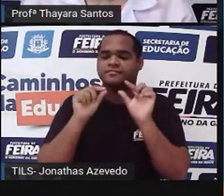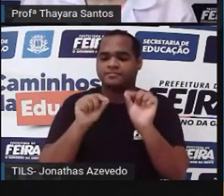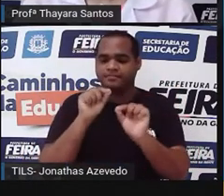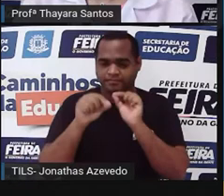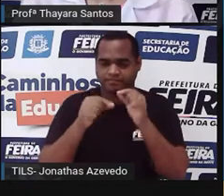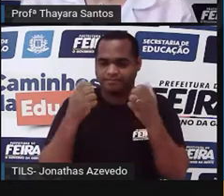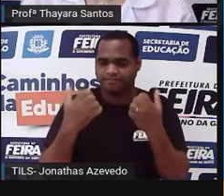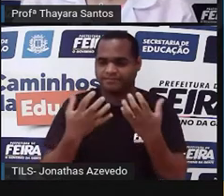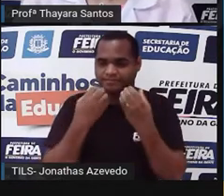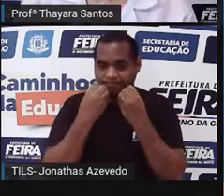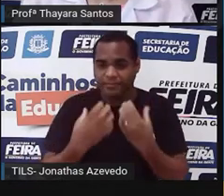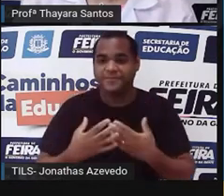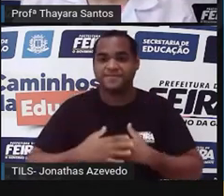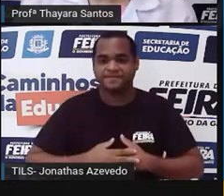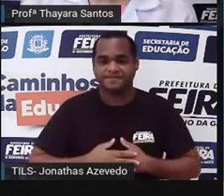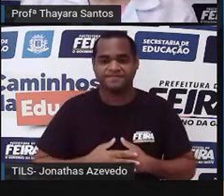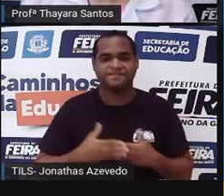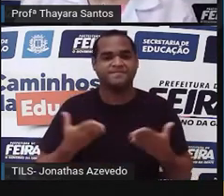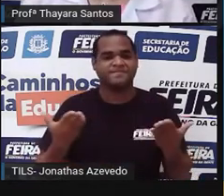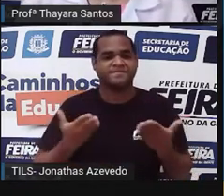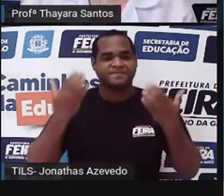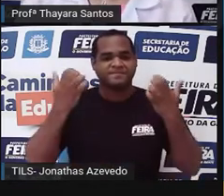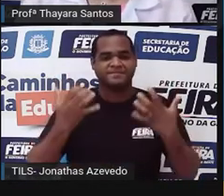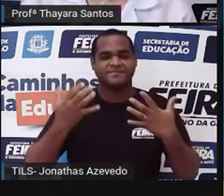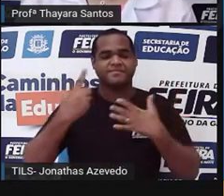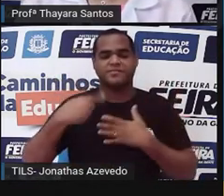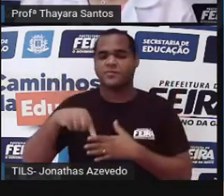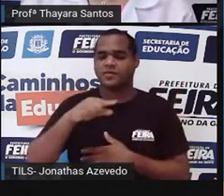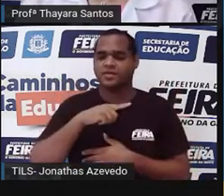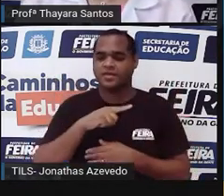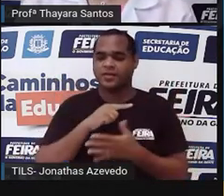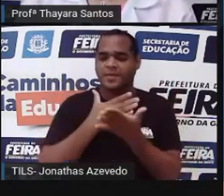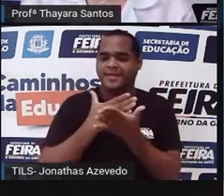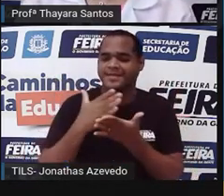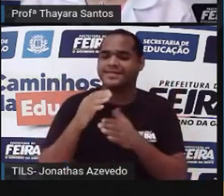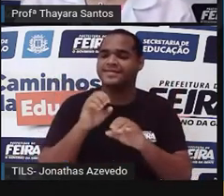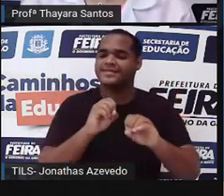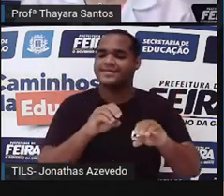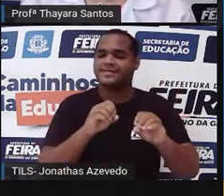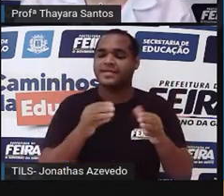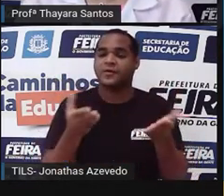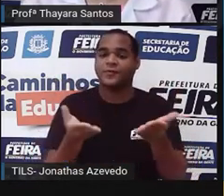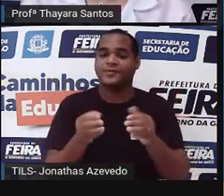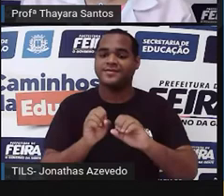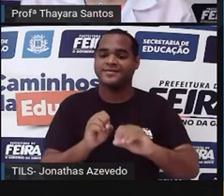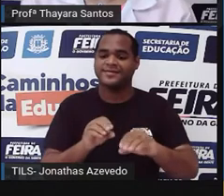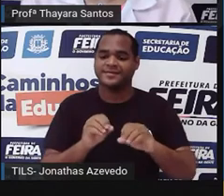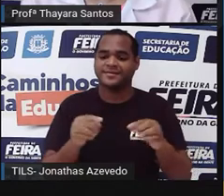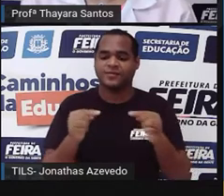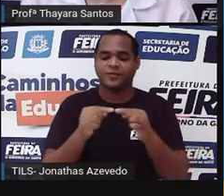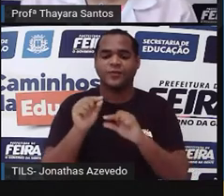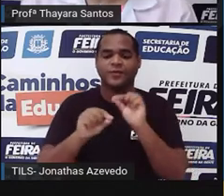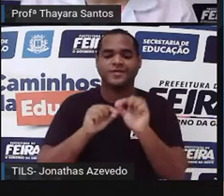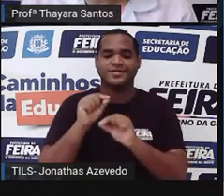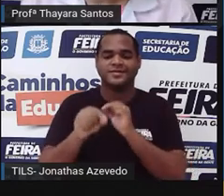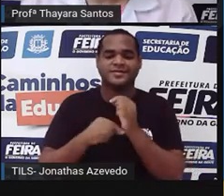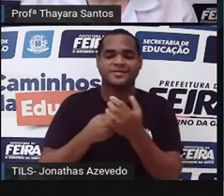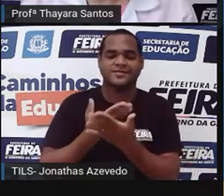tá? E agora sim, vamos de fato iniciar a nossa aula e na aula de hoje nós vamos estudar